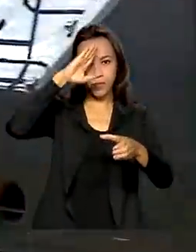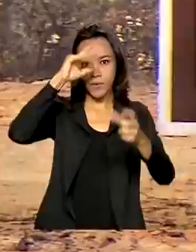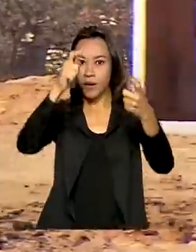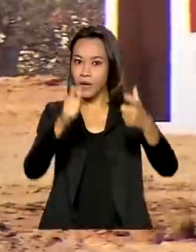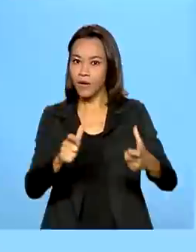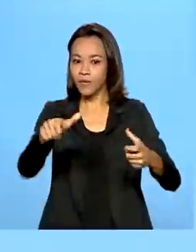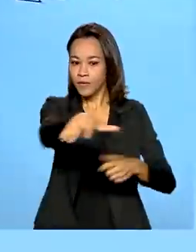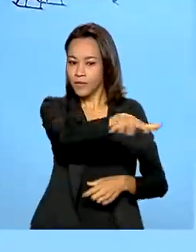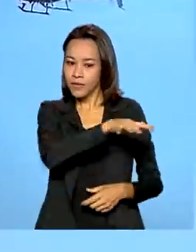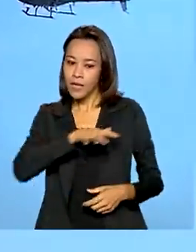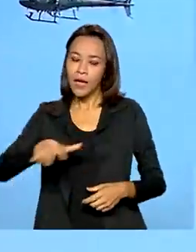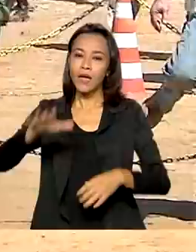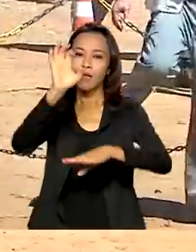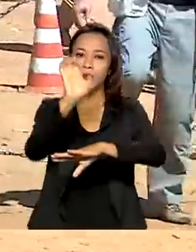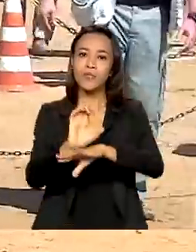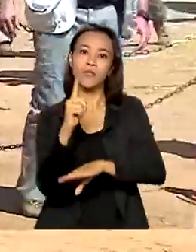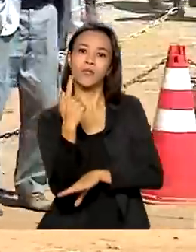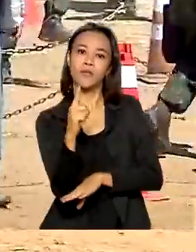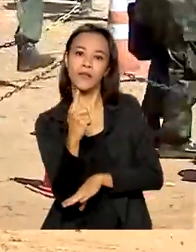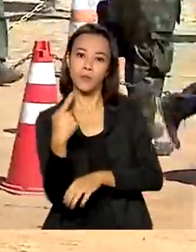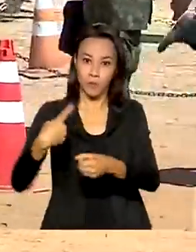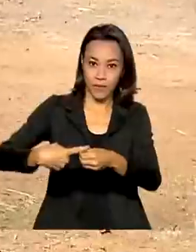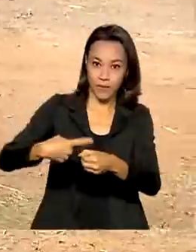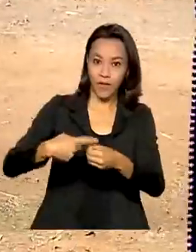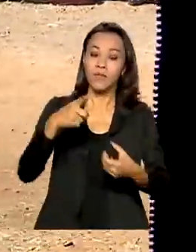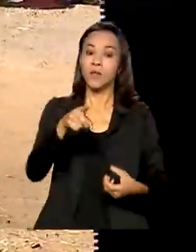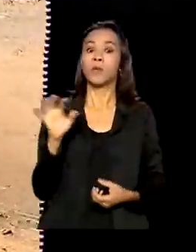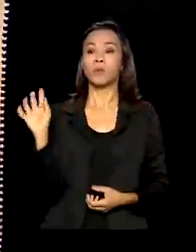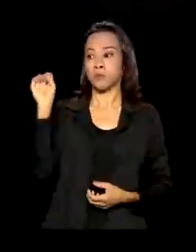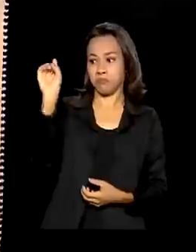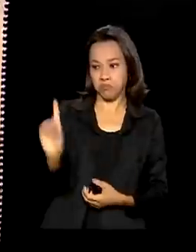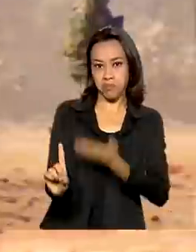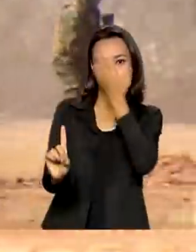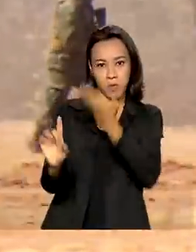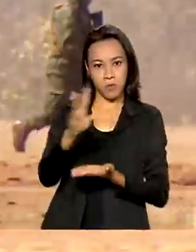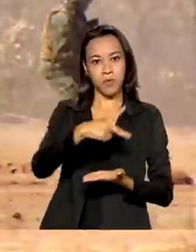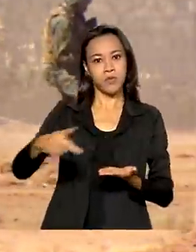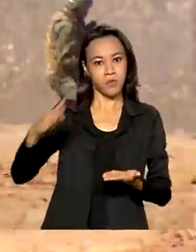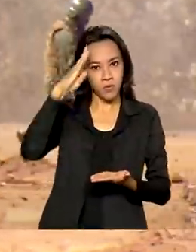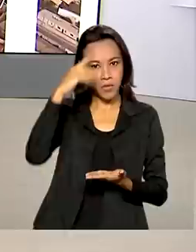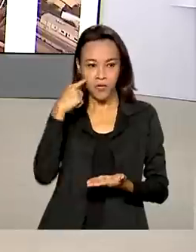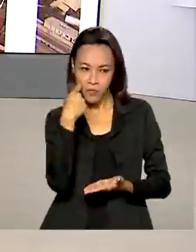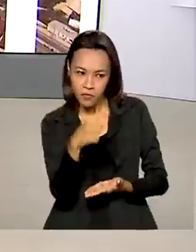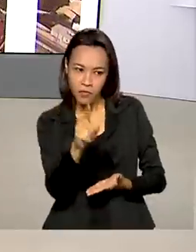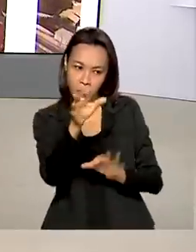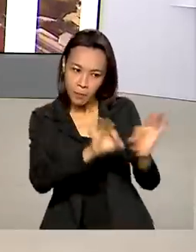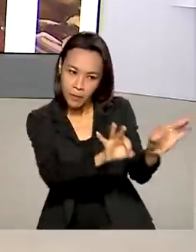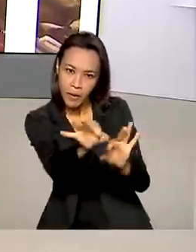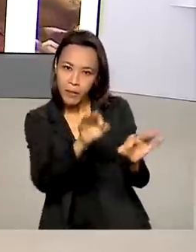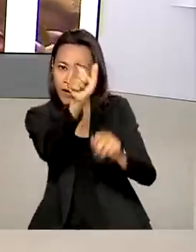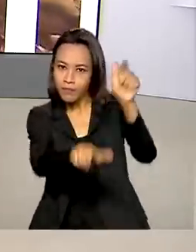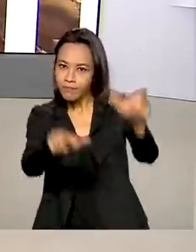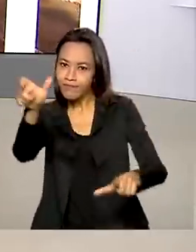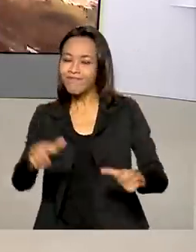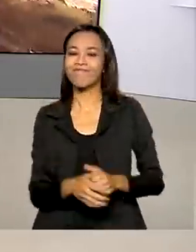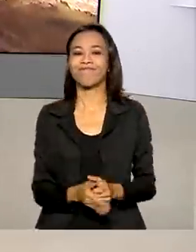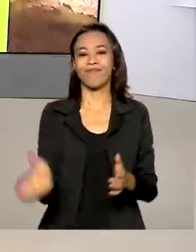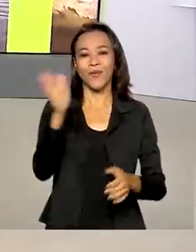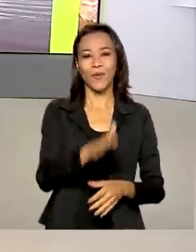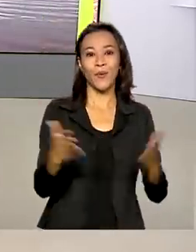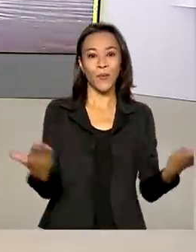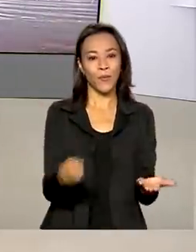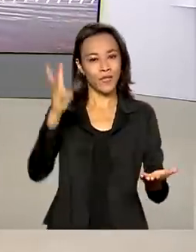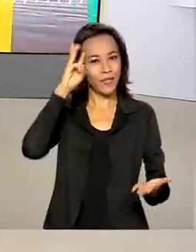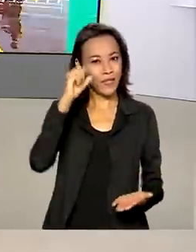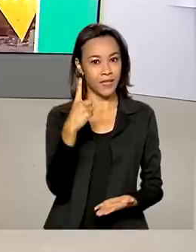de instrução de Formosa em Goiás. O presidente Jair Bolsonaro acompanhou o preparo dos militares. Terça-feira, 17